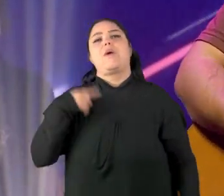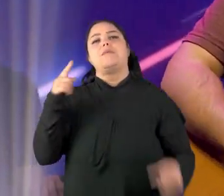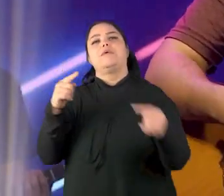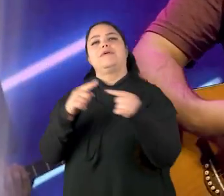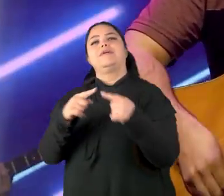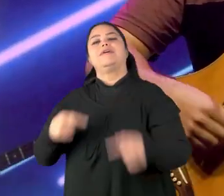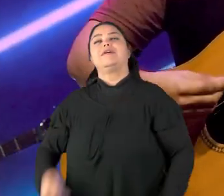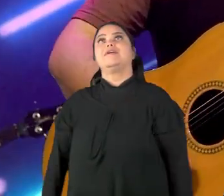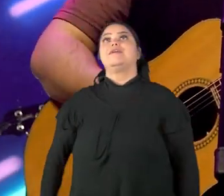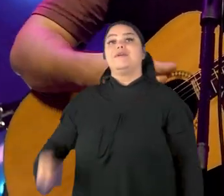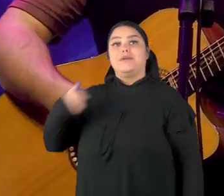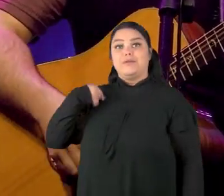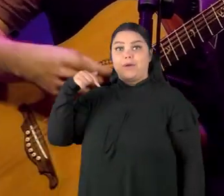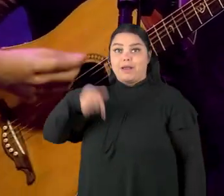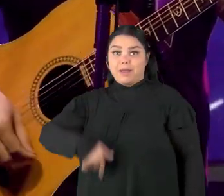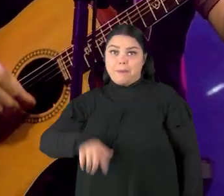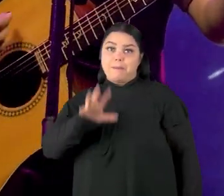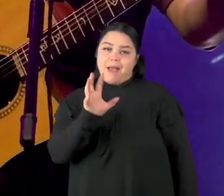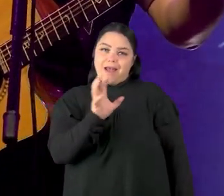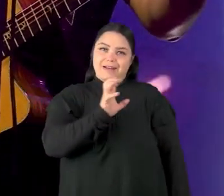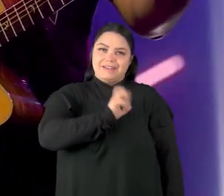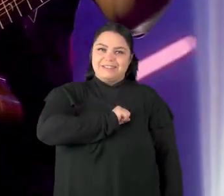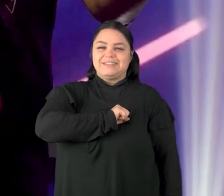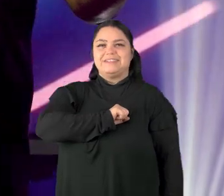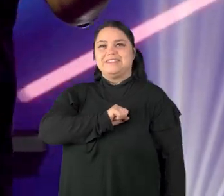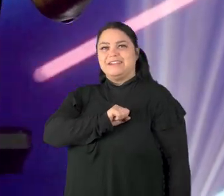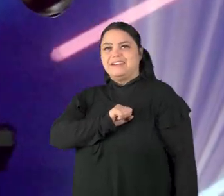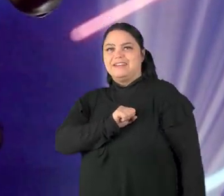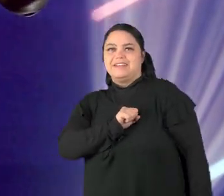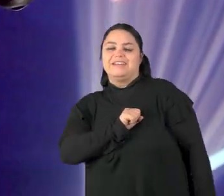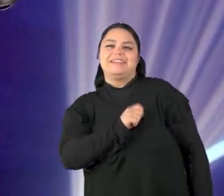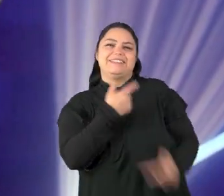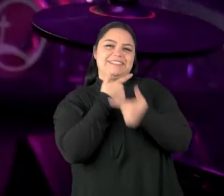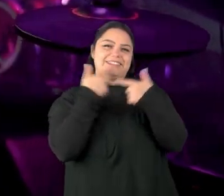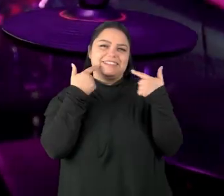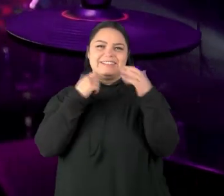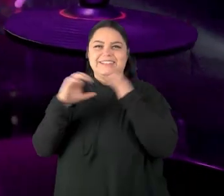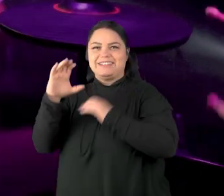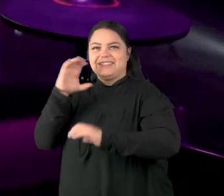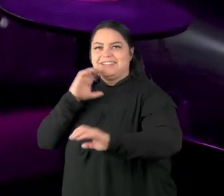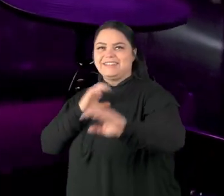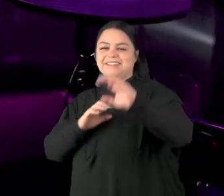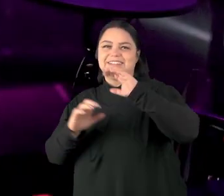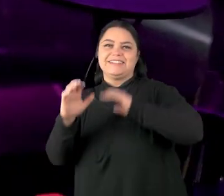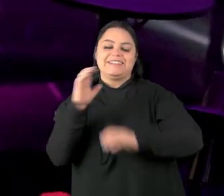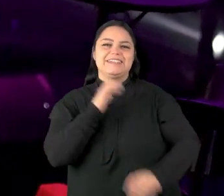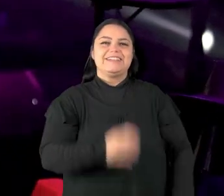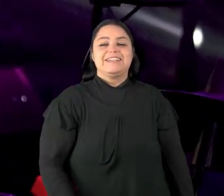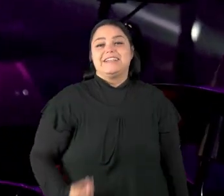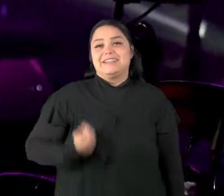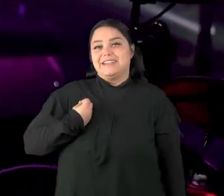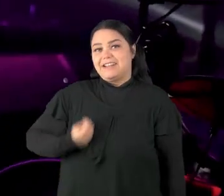Estou aqui para amar, pra sorrir e pra cantar.